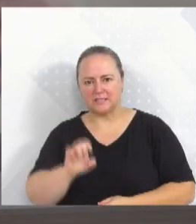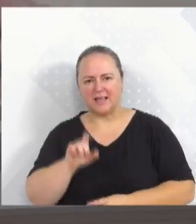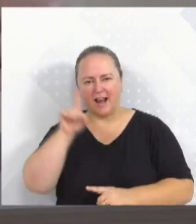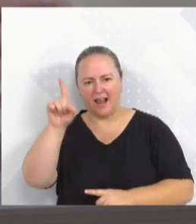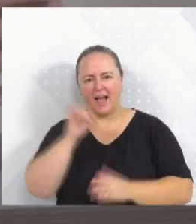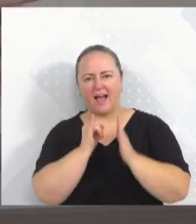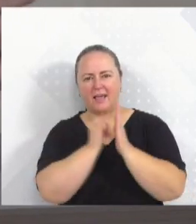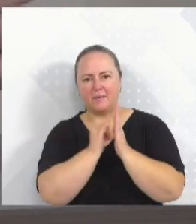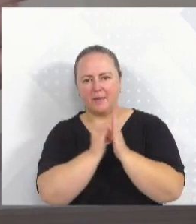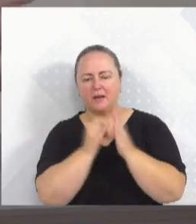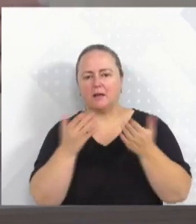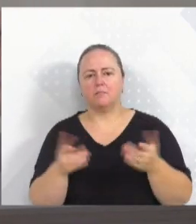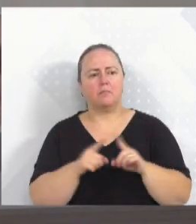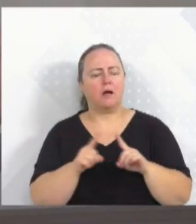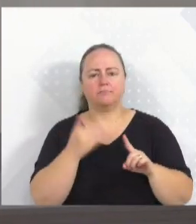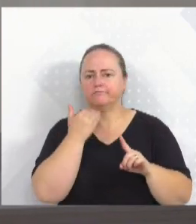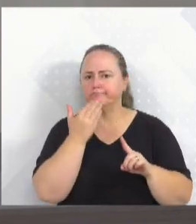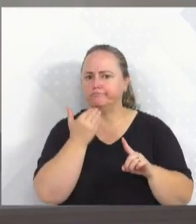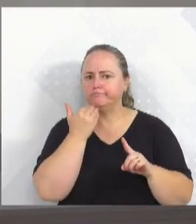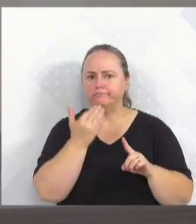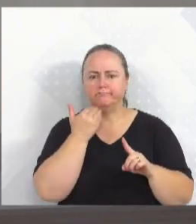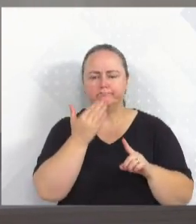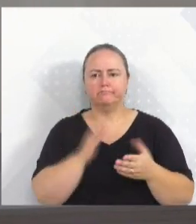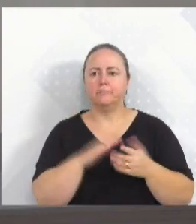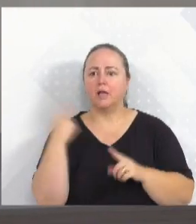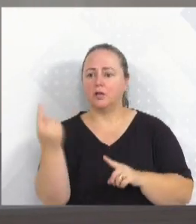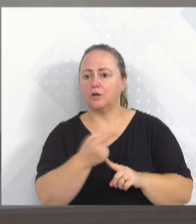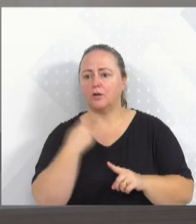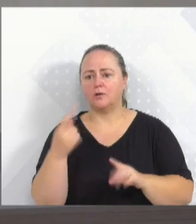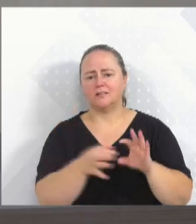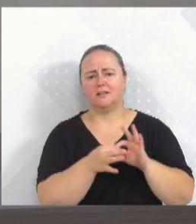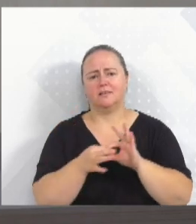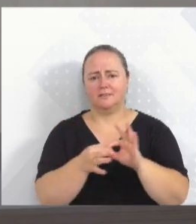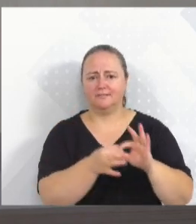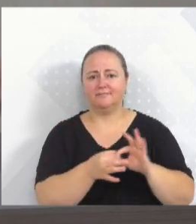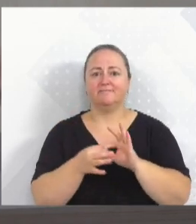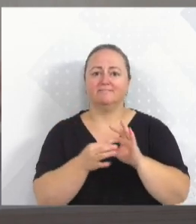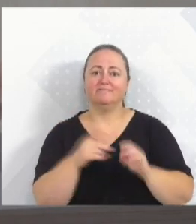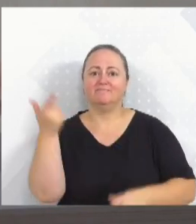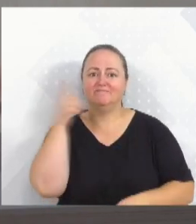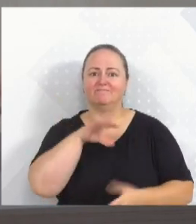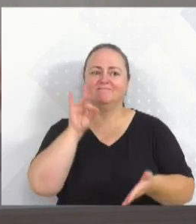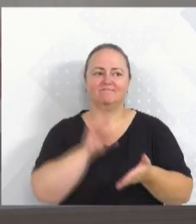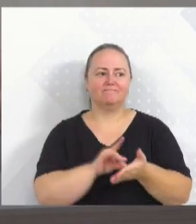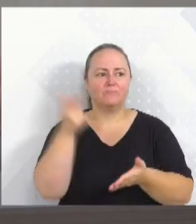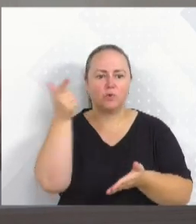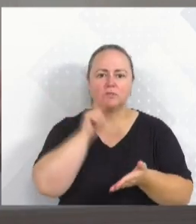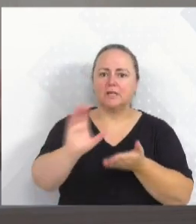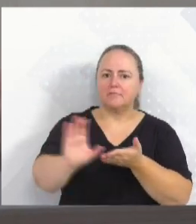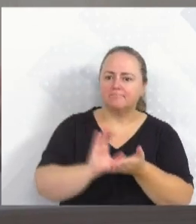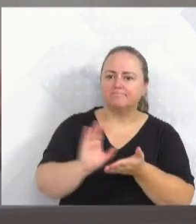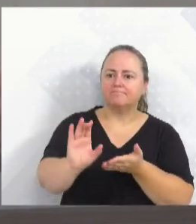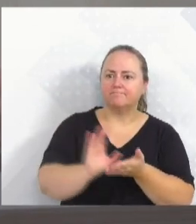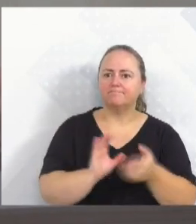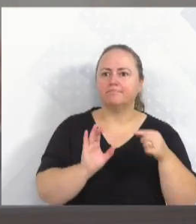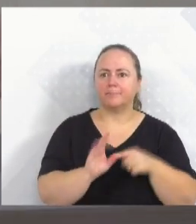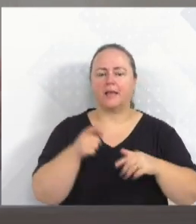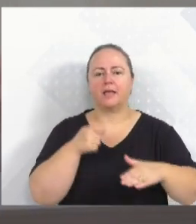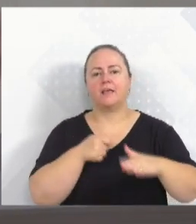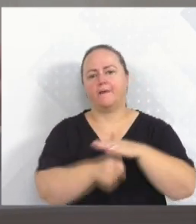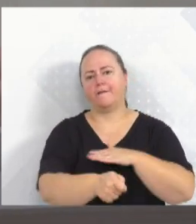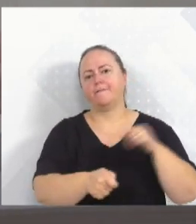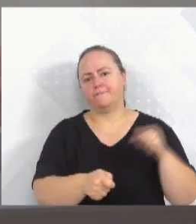acho que esta casa, nós temos que se unirmos, justamente para buscarmos recursos, justamente para investir